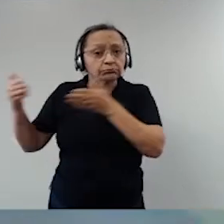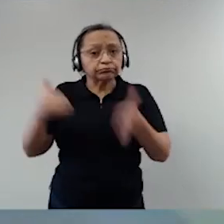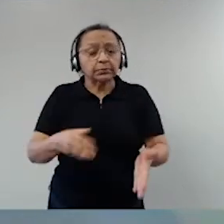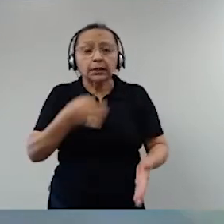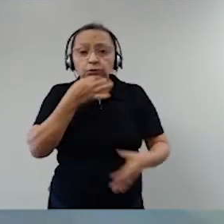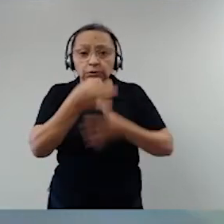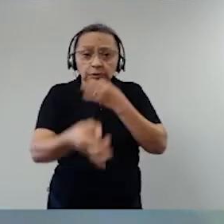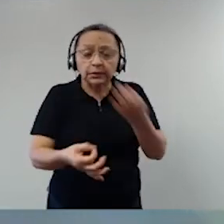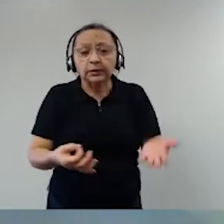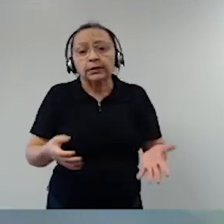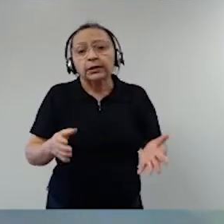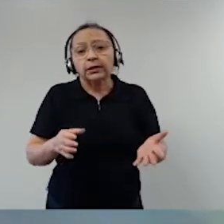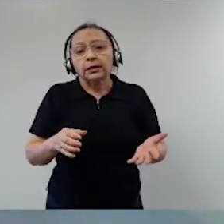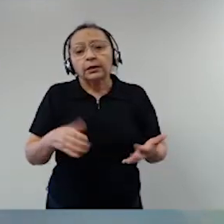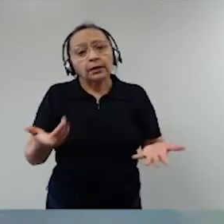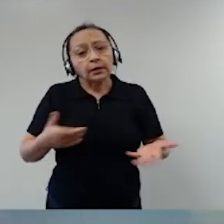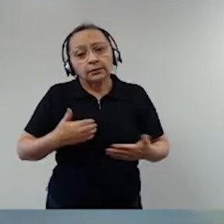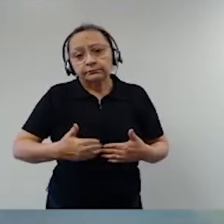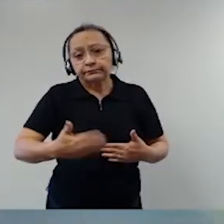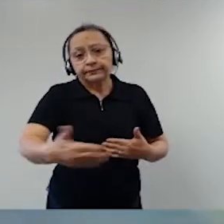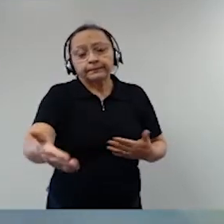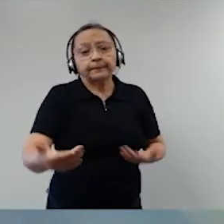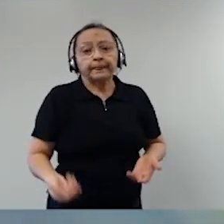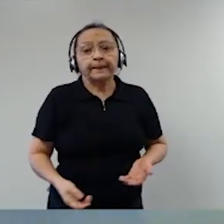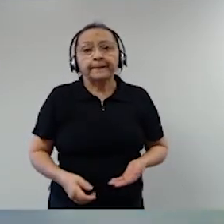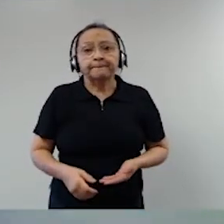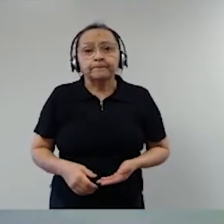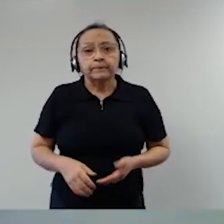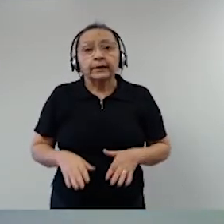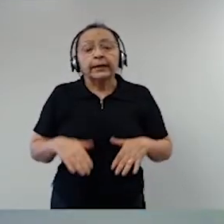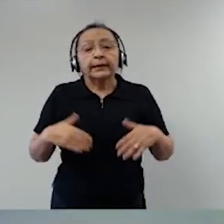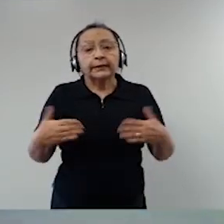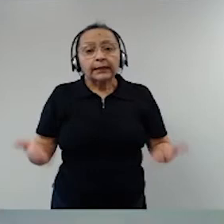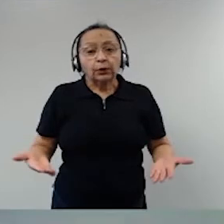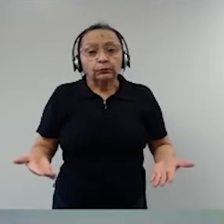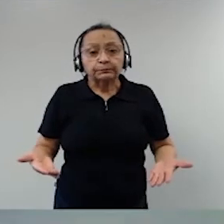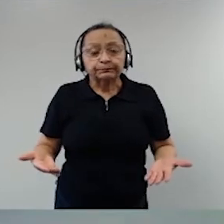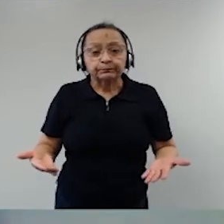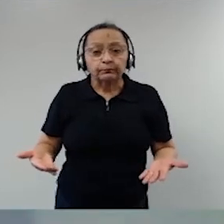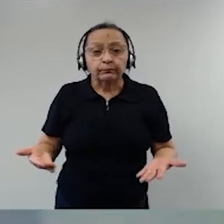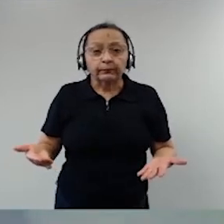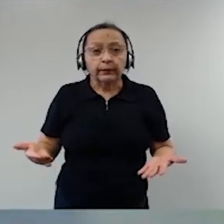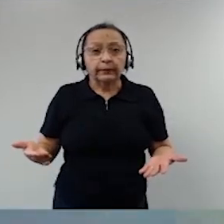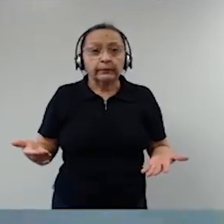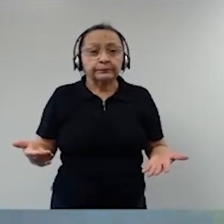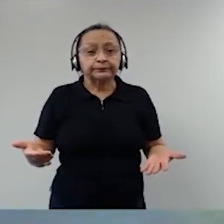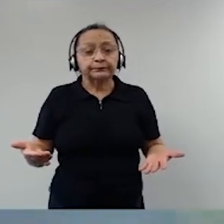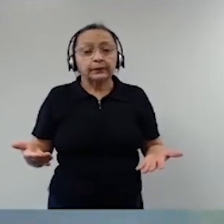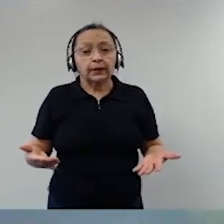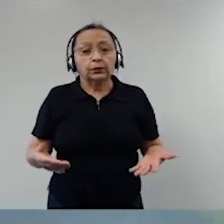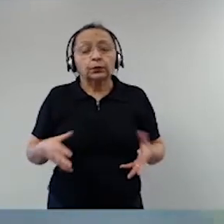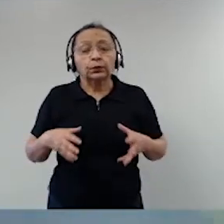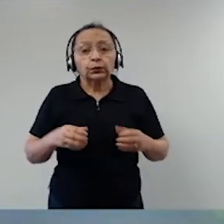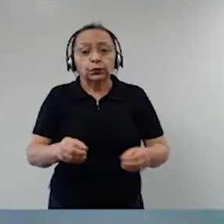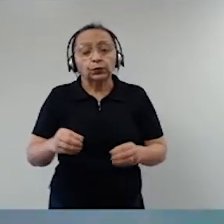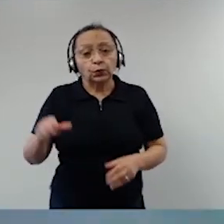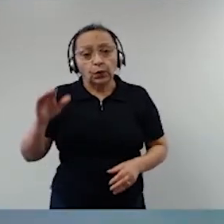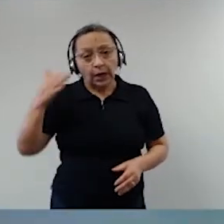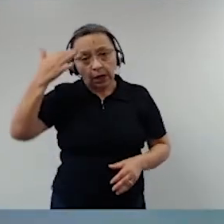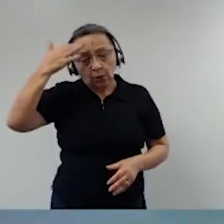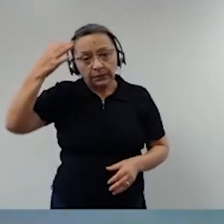as confederações e por aí vai, na área do ensino. Então, o entendimento democrático ainda,